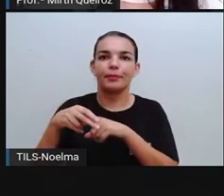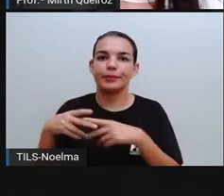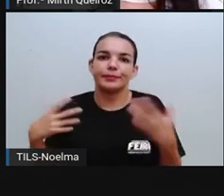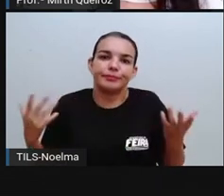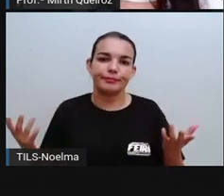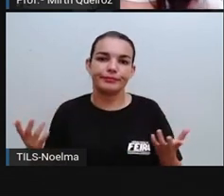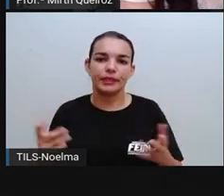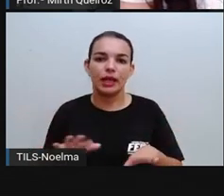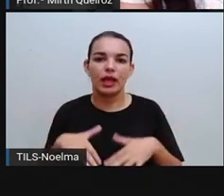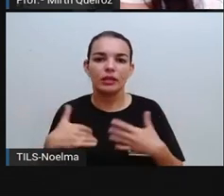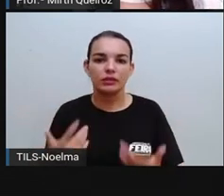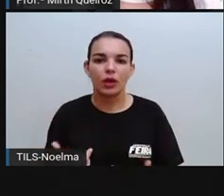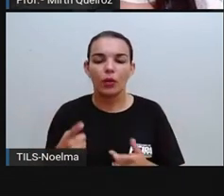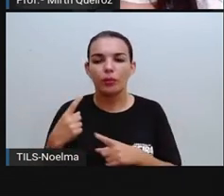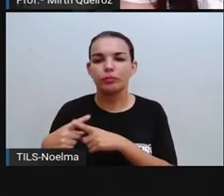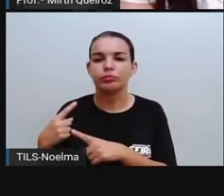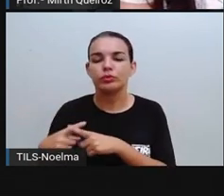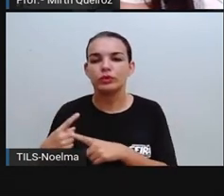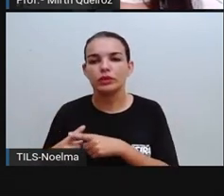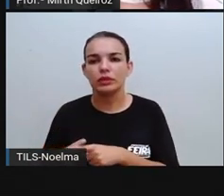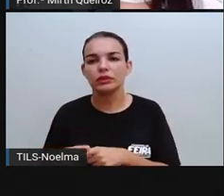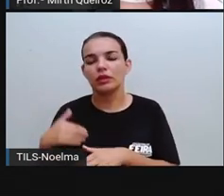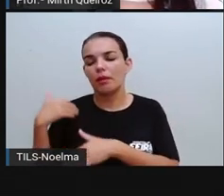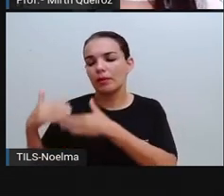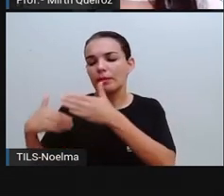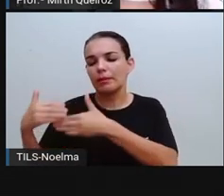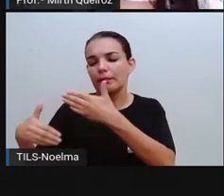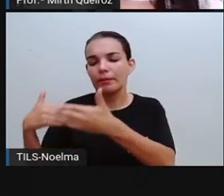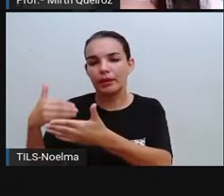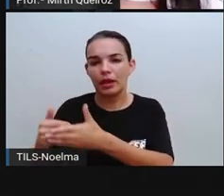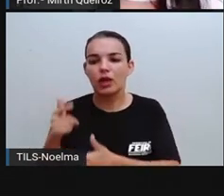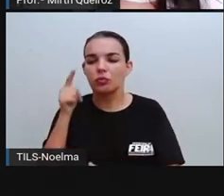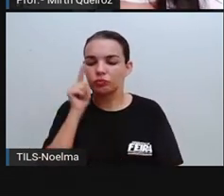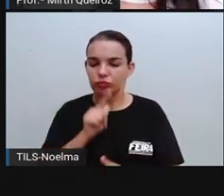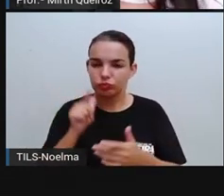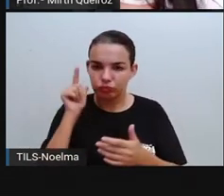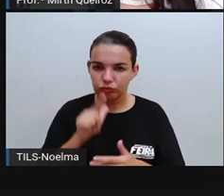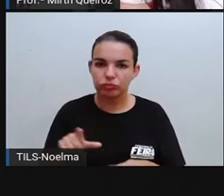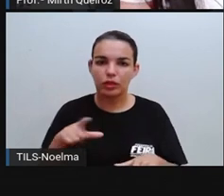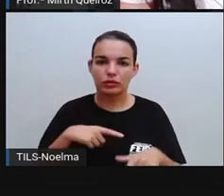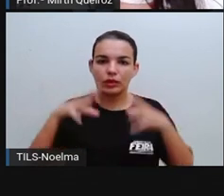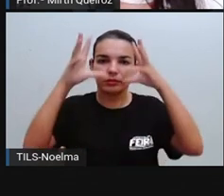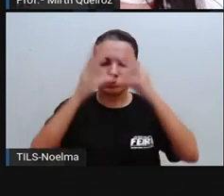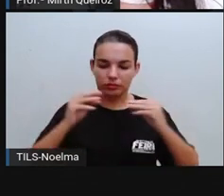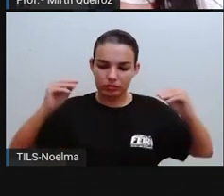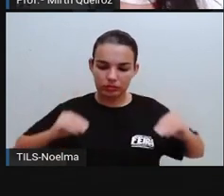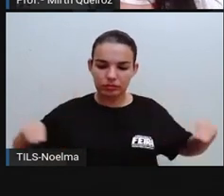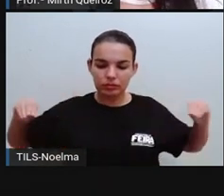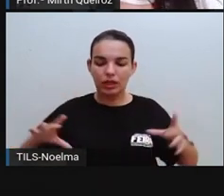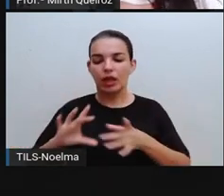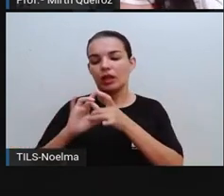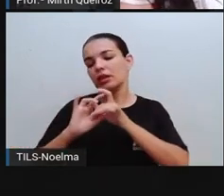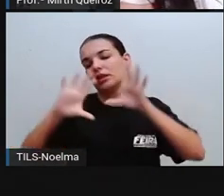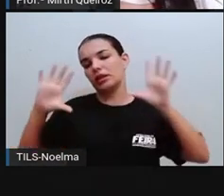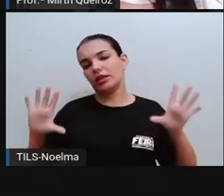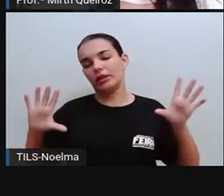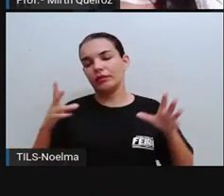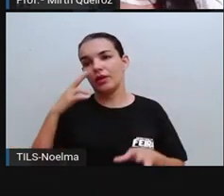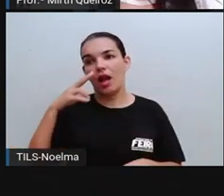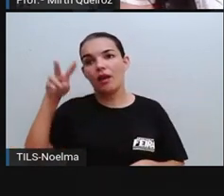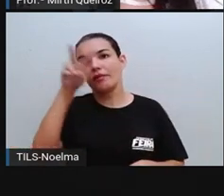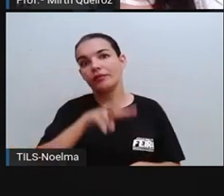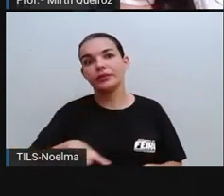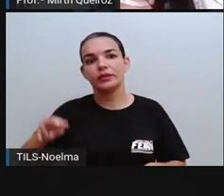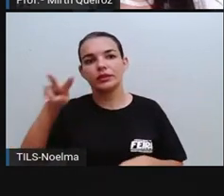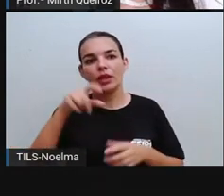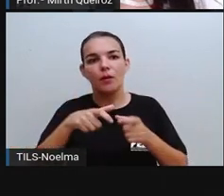certo? E aí, posteriormente, conforme o tempo foi passando, aí nós tivemos uma visão maior, né?